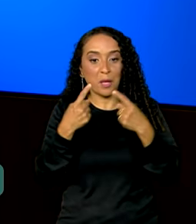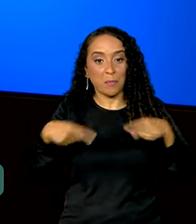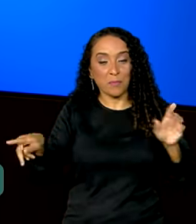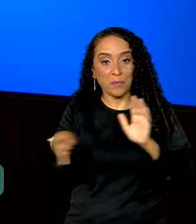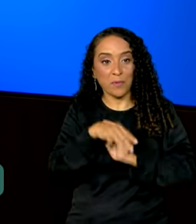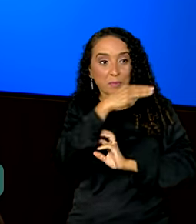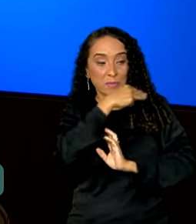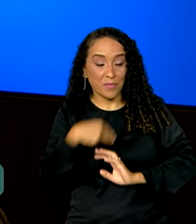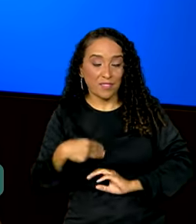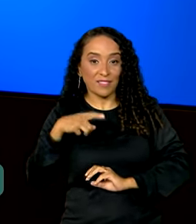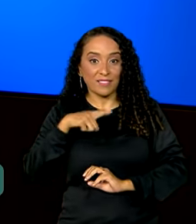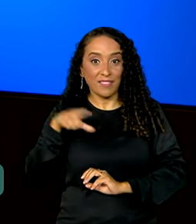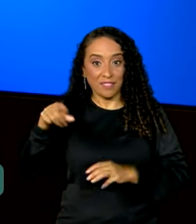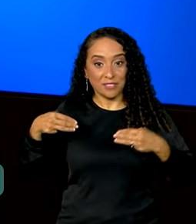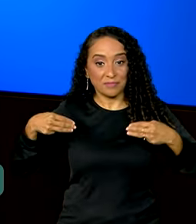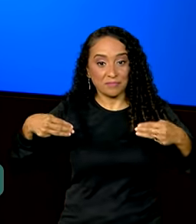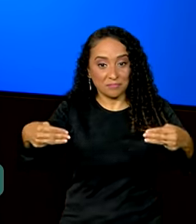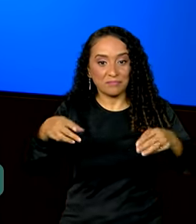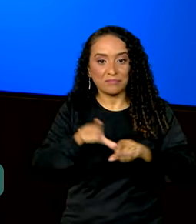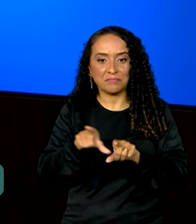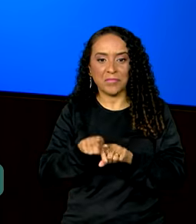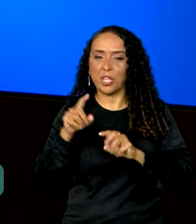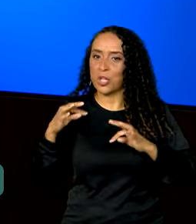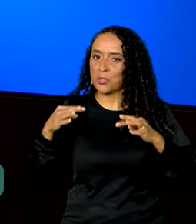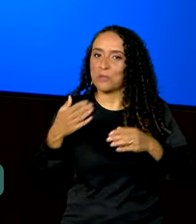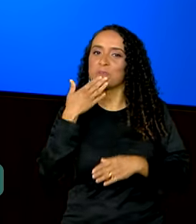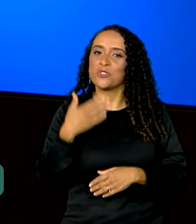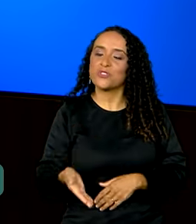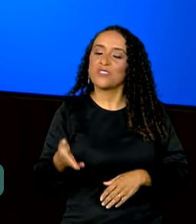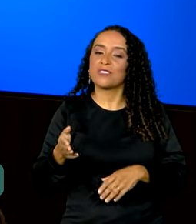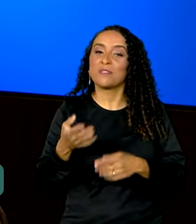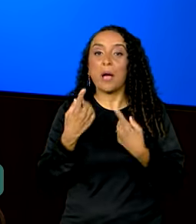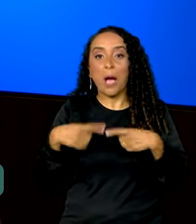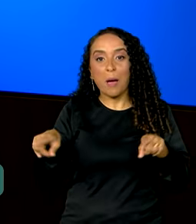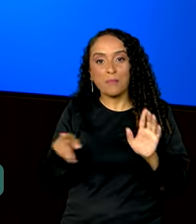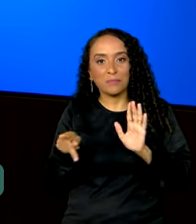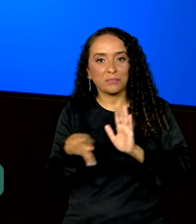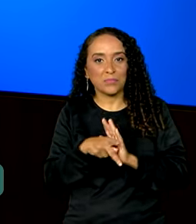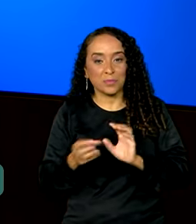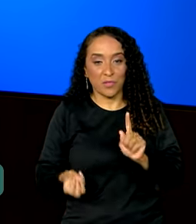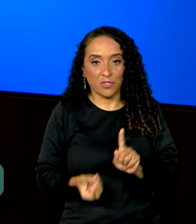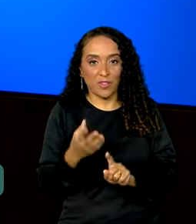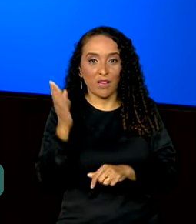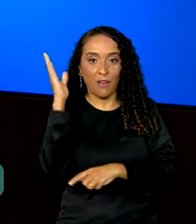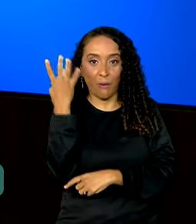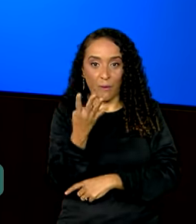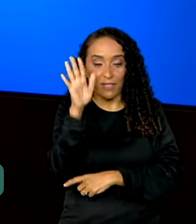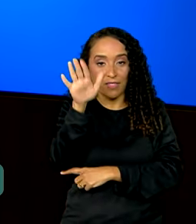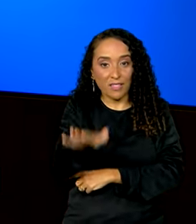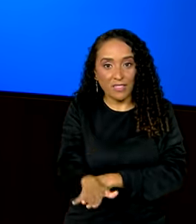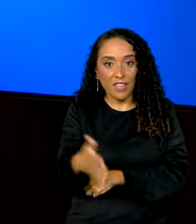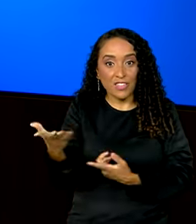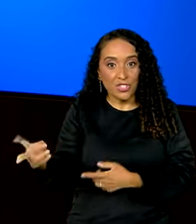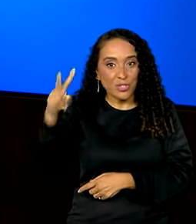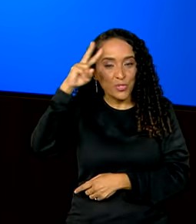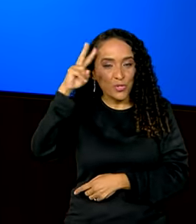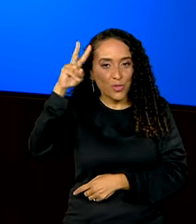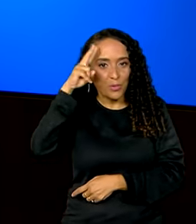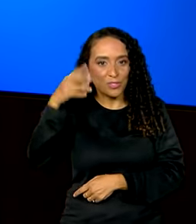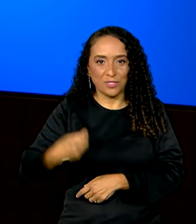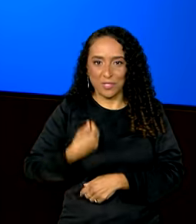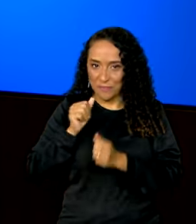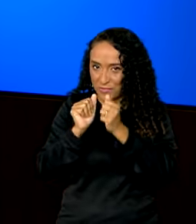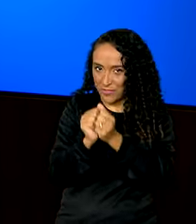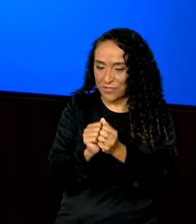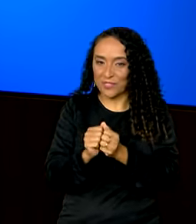que toca na esplanada, ministros e autoridades pedindo a sua música na Rádio GOV. Então, a partir das 4 da tarde, nesta segunda-feira, estamos